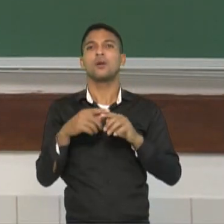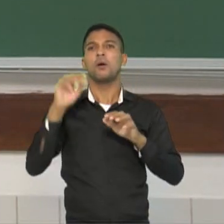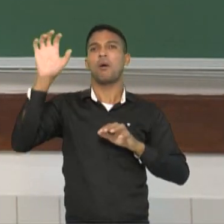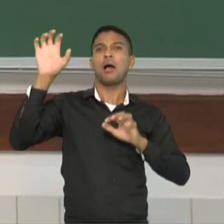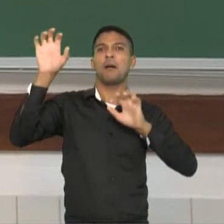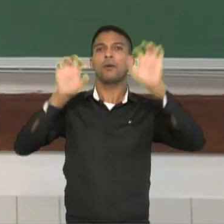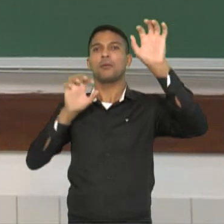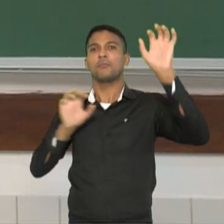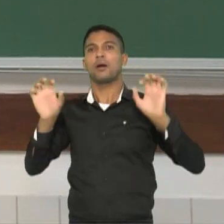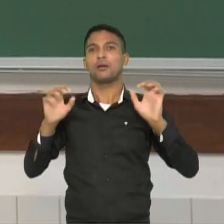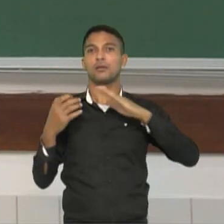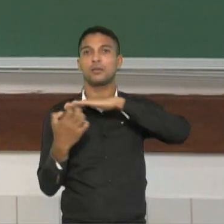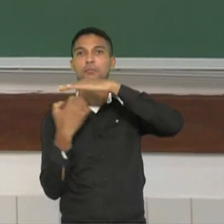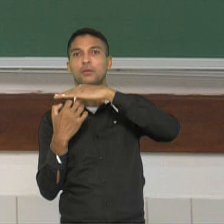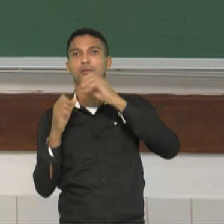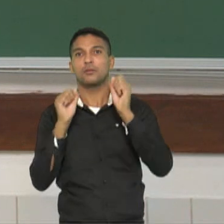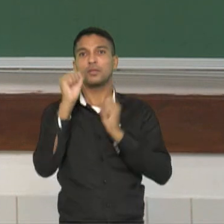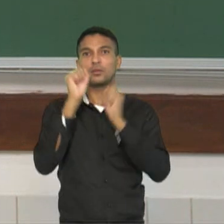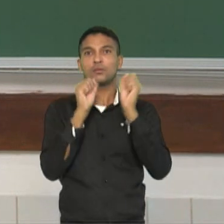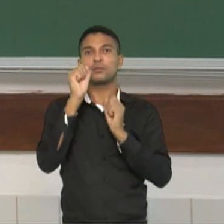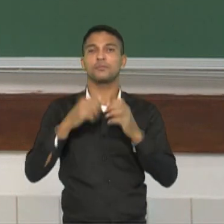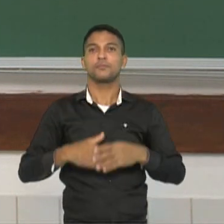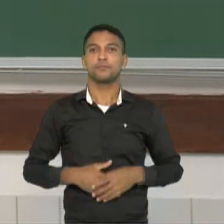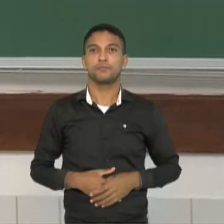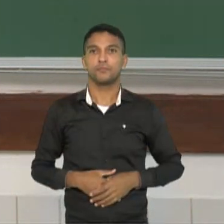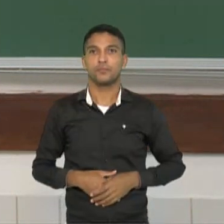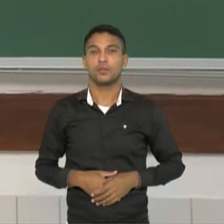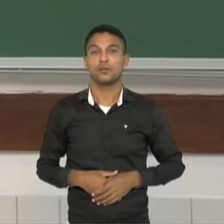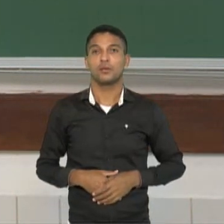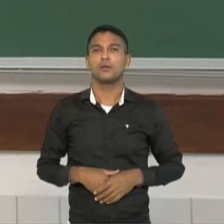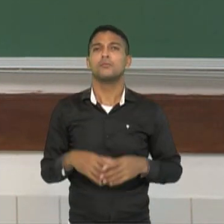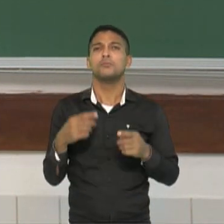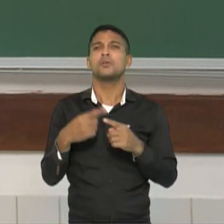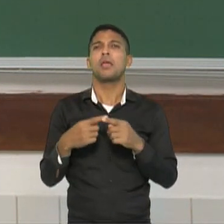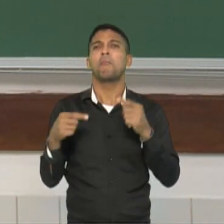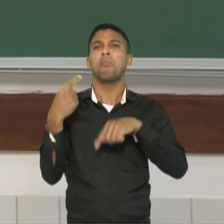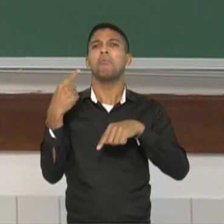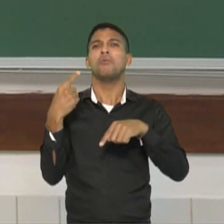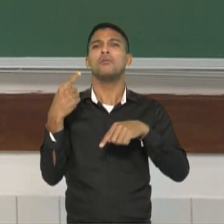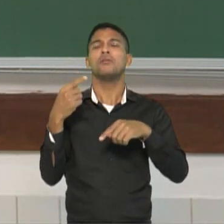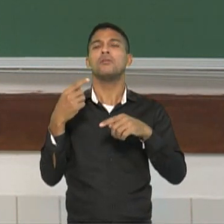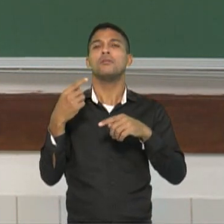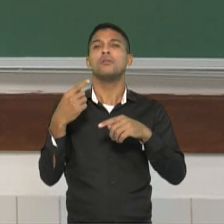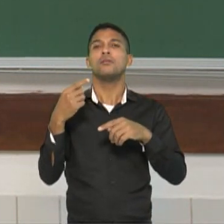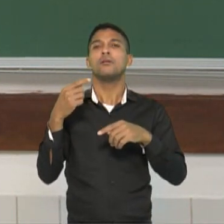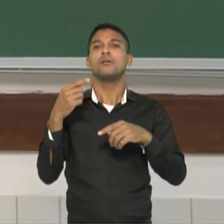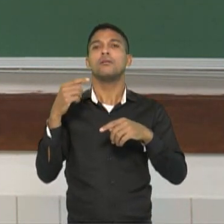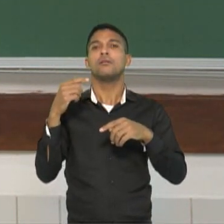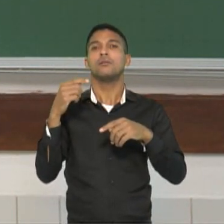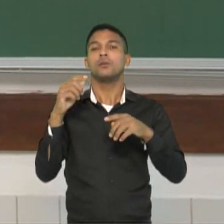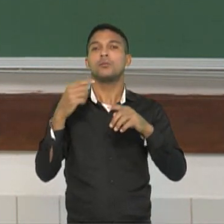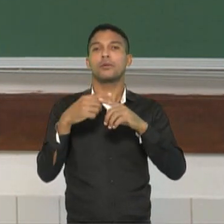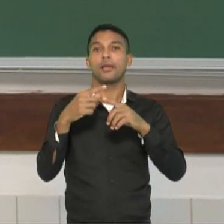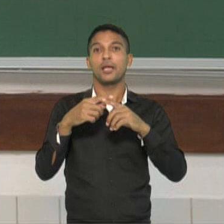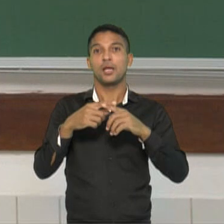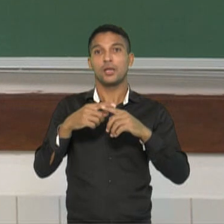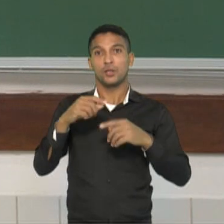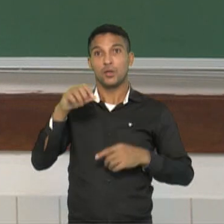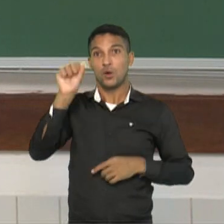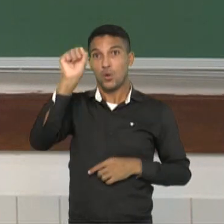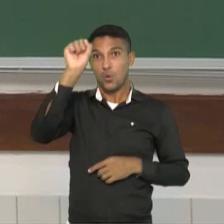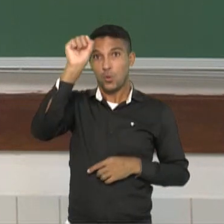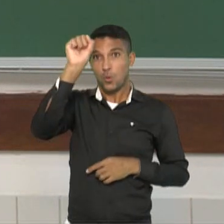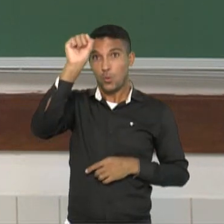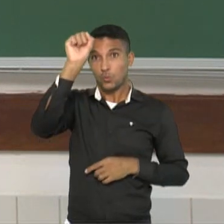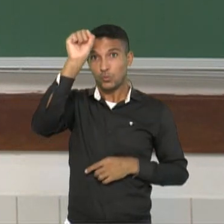tradicionalmente, chegavam e se instalavam na região sudeste brasileira, em especial aos arredores da cidade